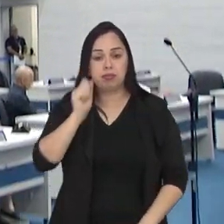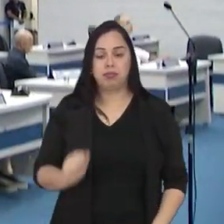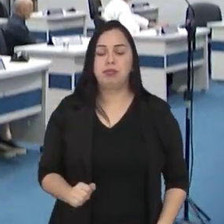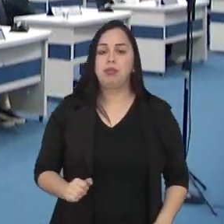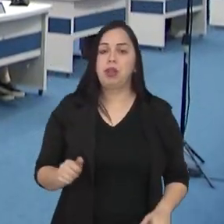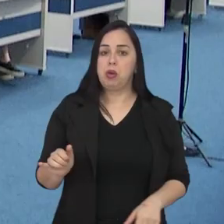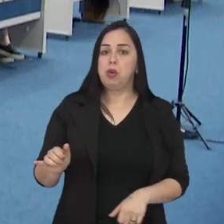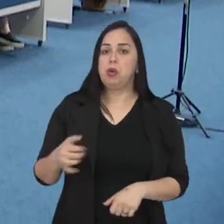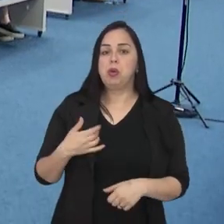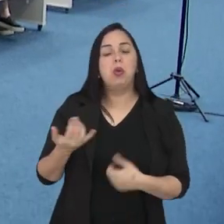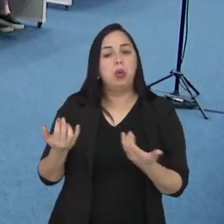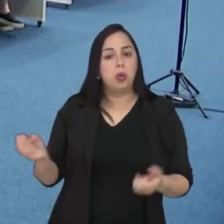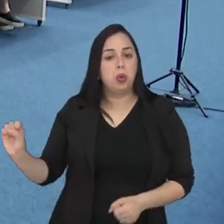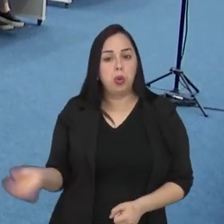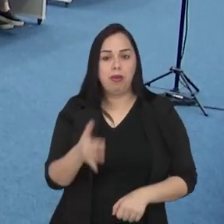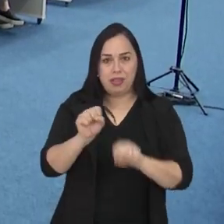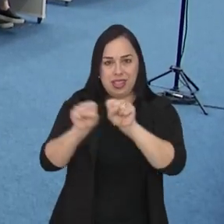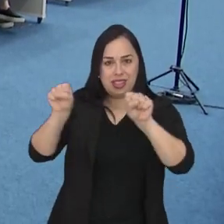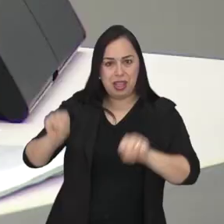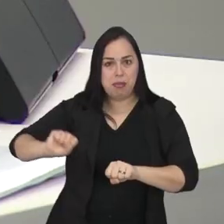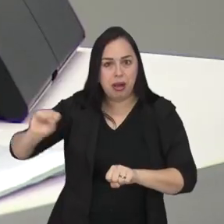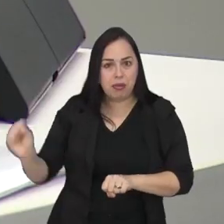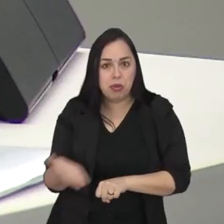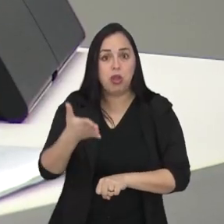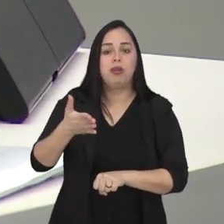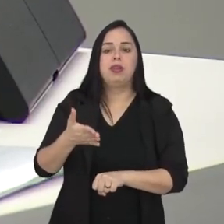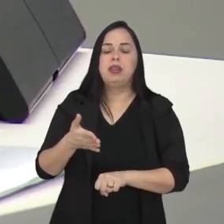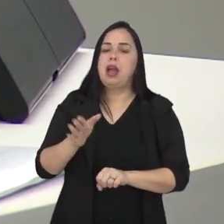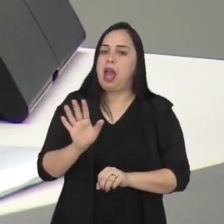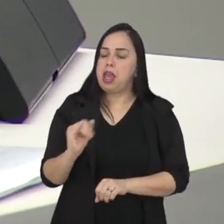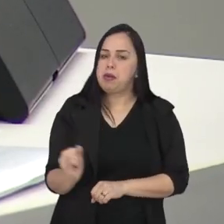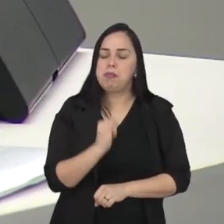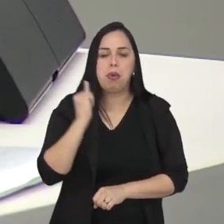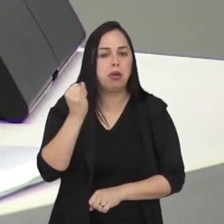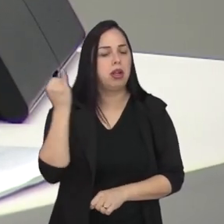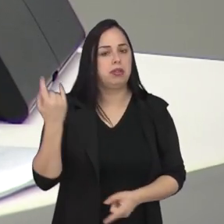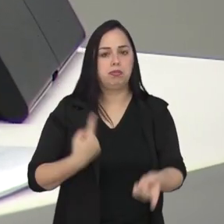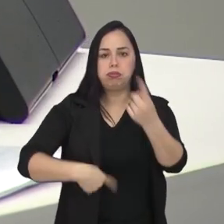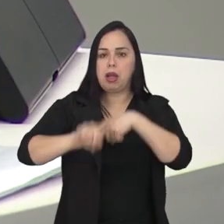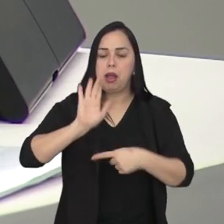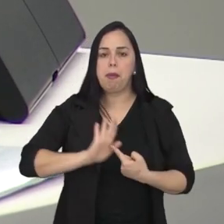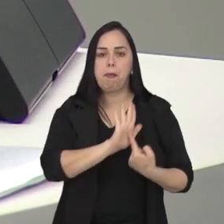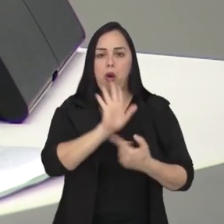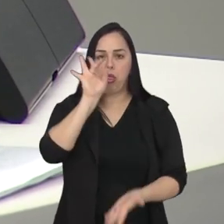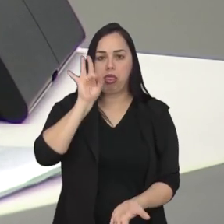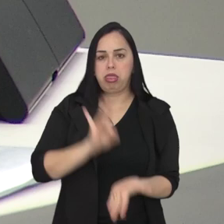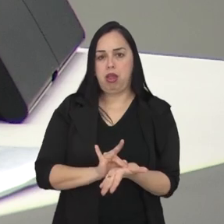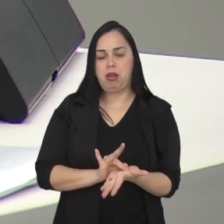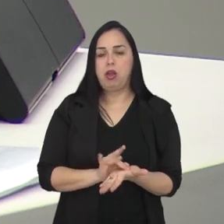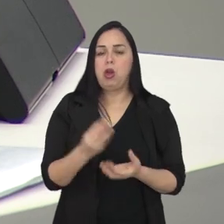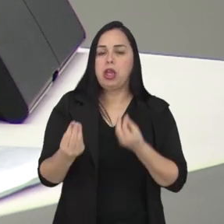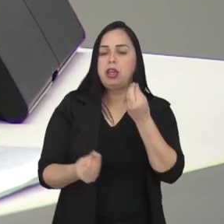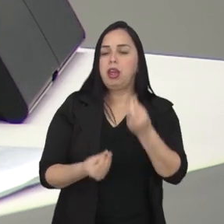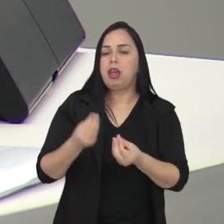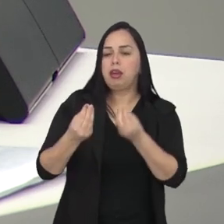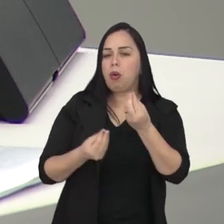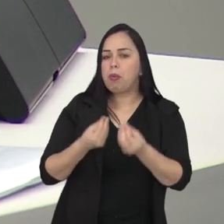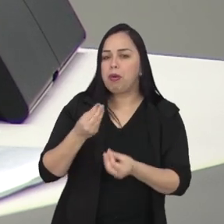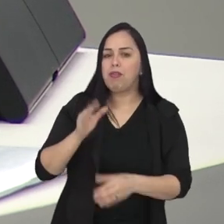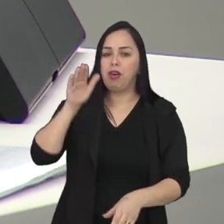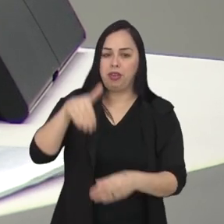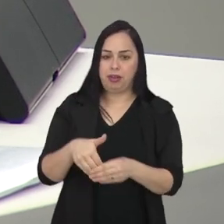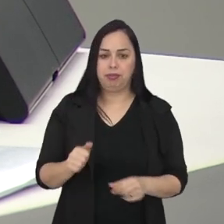Para os parlamentares, o novo sistema eletrônico é um avanço importante para organizar e dar mais transparência nas